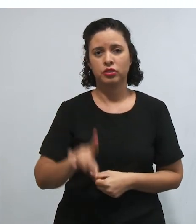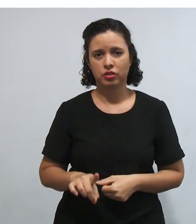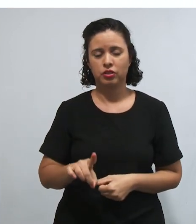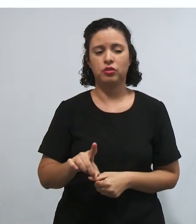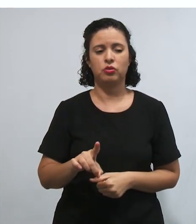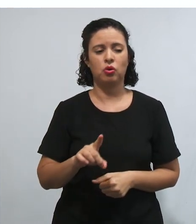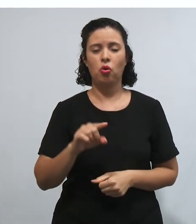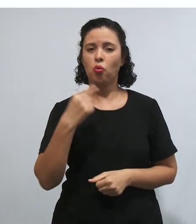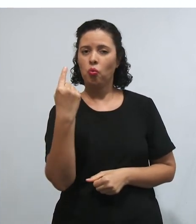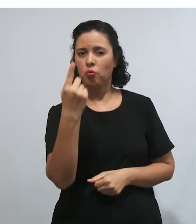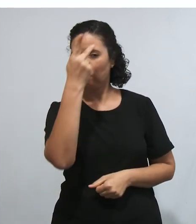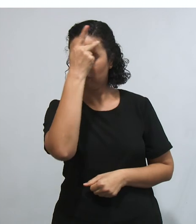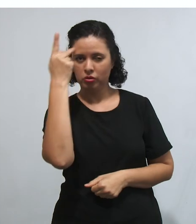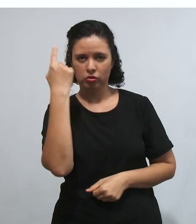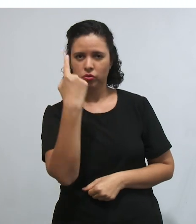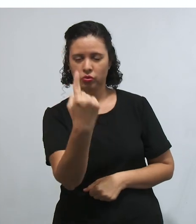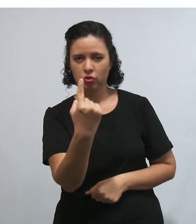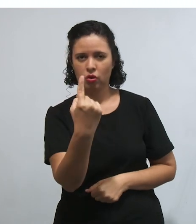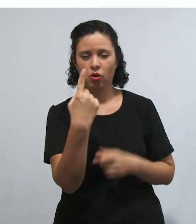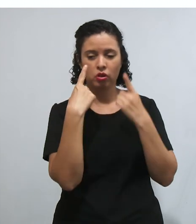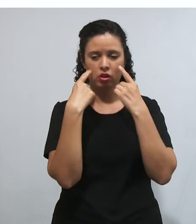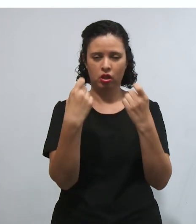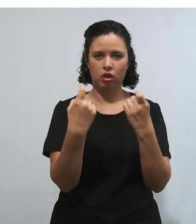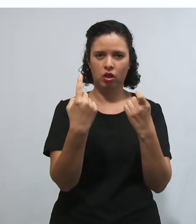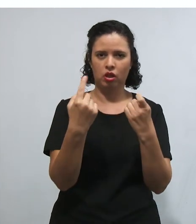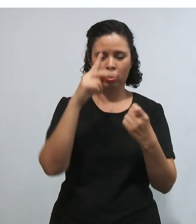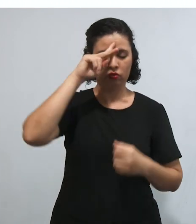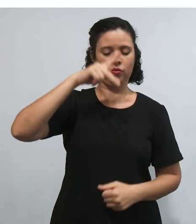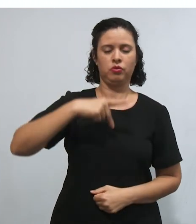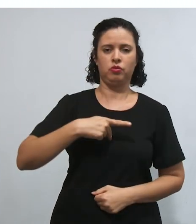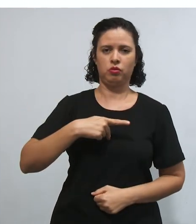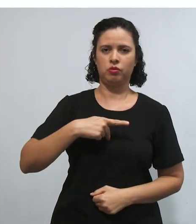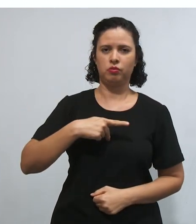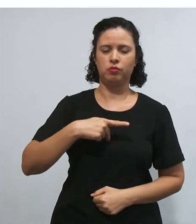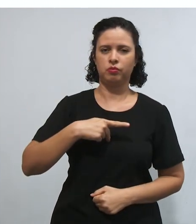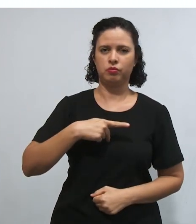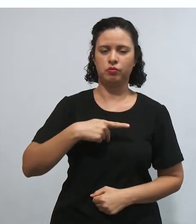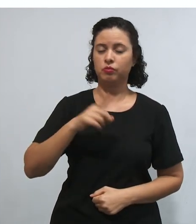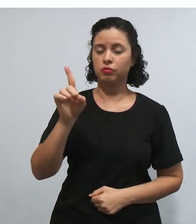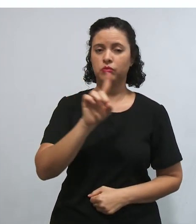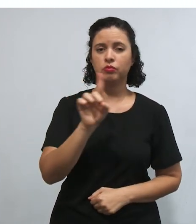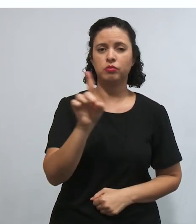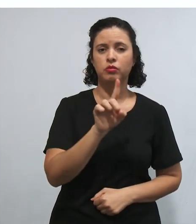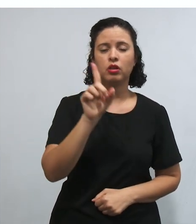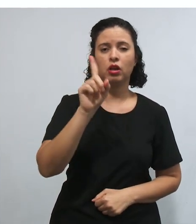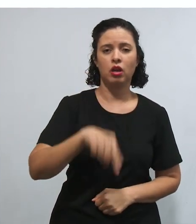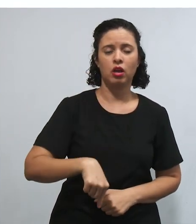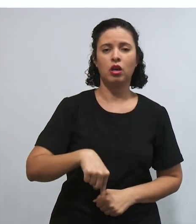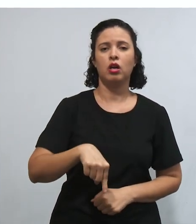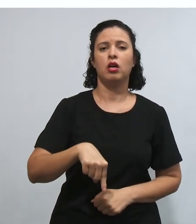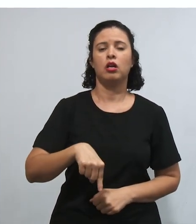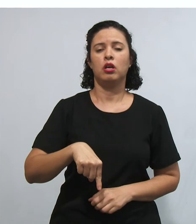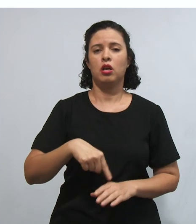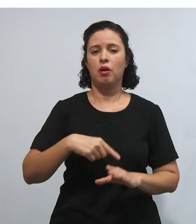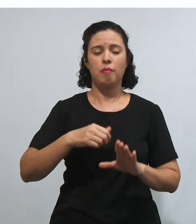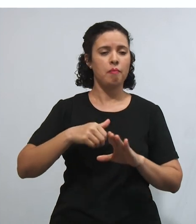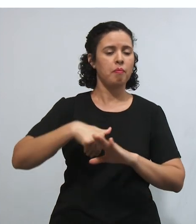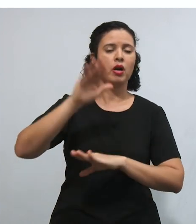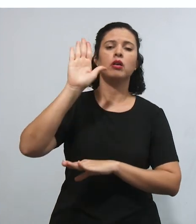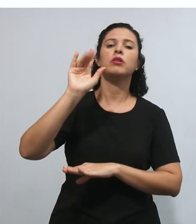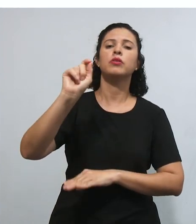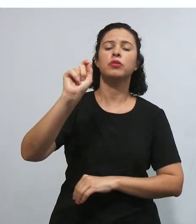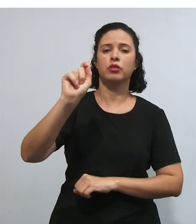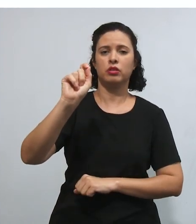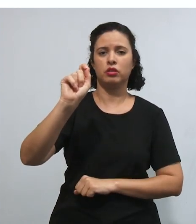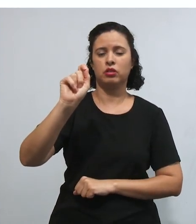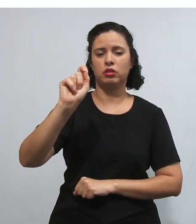protegem um interesse individual, como, por exemplo, o direito de propriedade. Não, eles transcendem a órbita